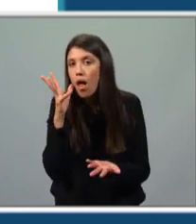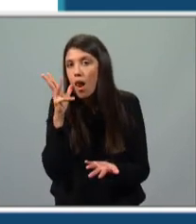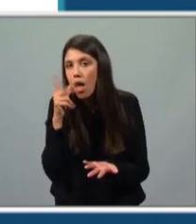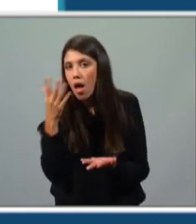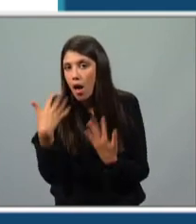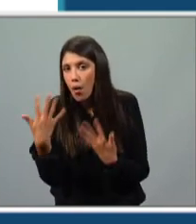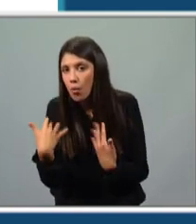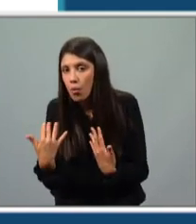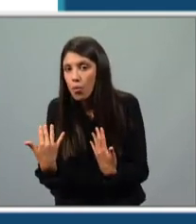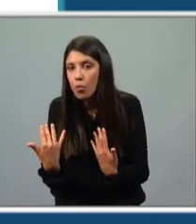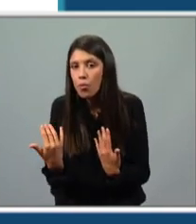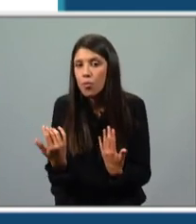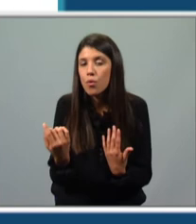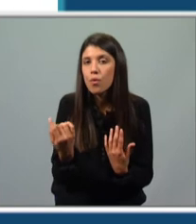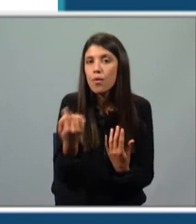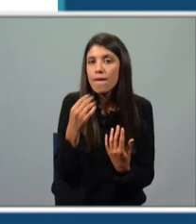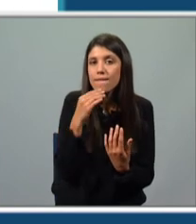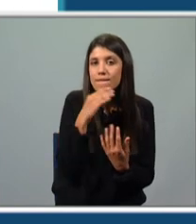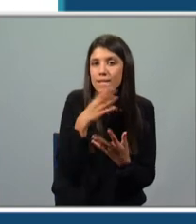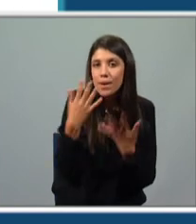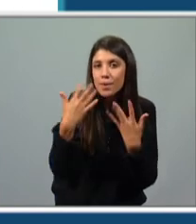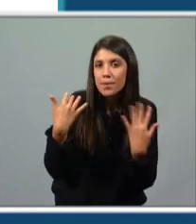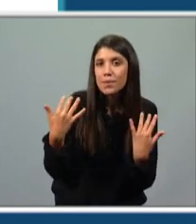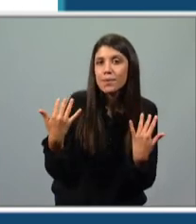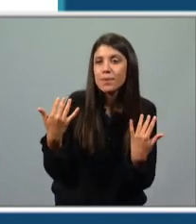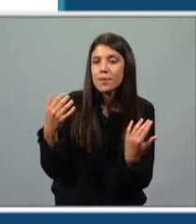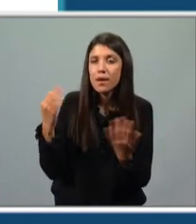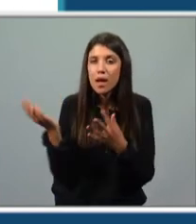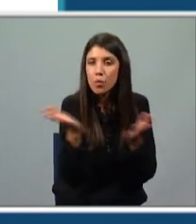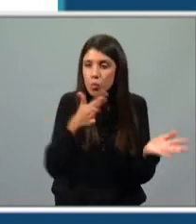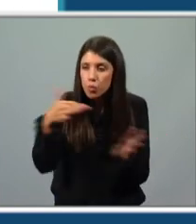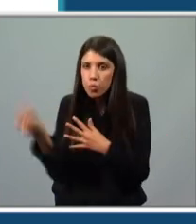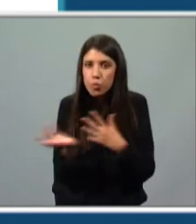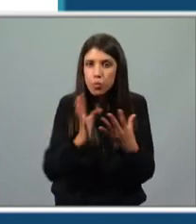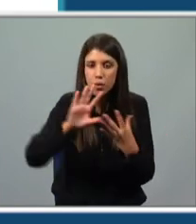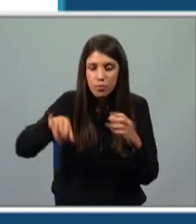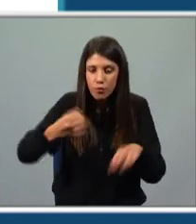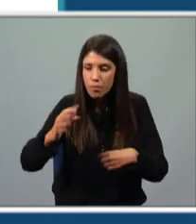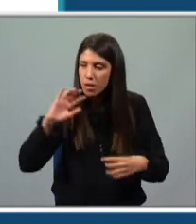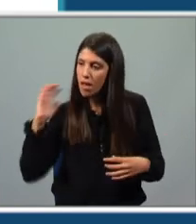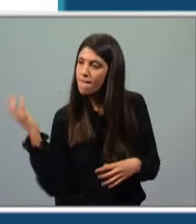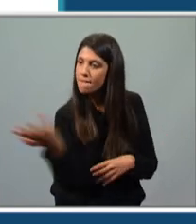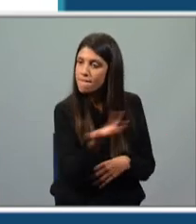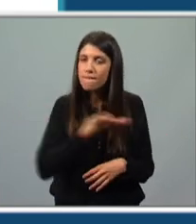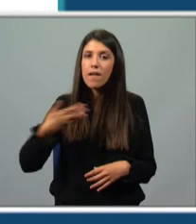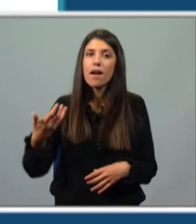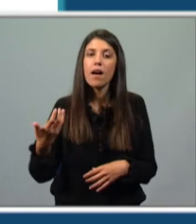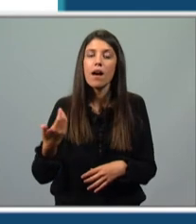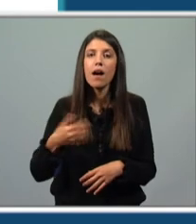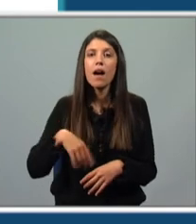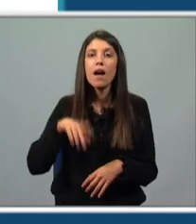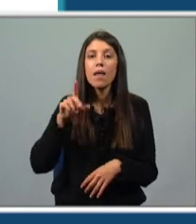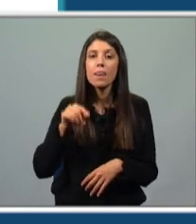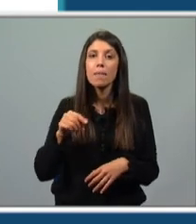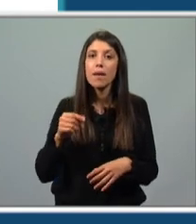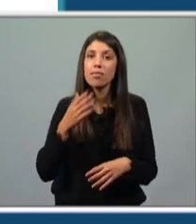que traz-nos frescura, traz uma certa agitação em tudo aquilo que nos rodeia e até em nós próprios e que também traz